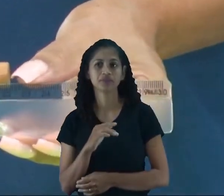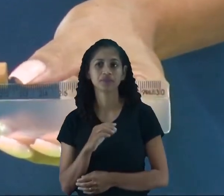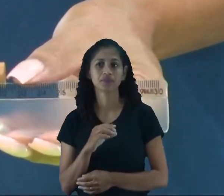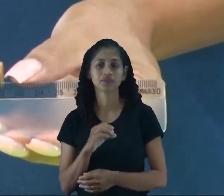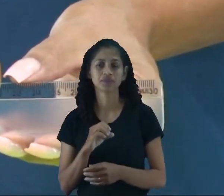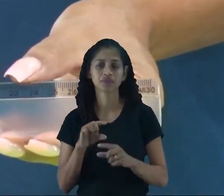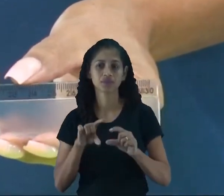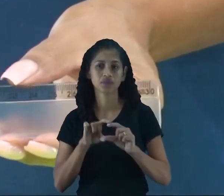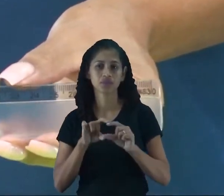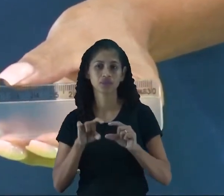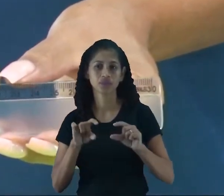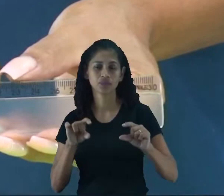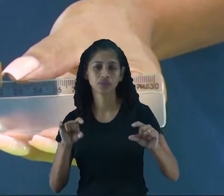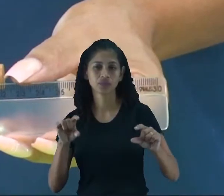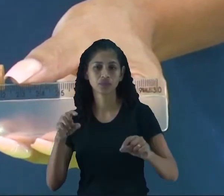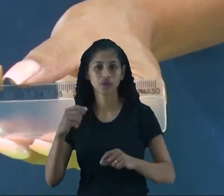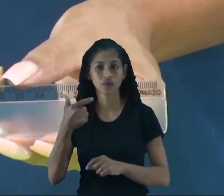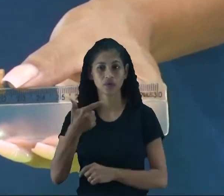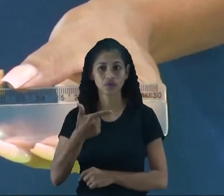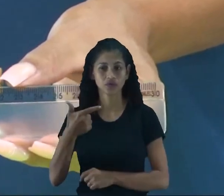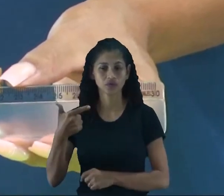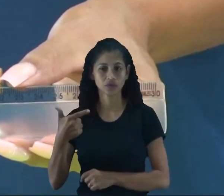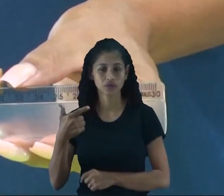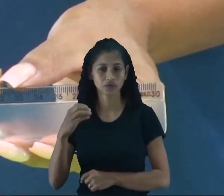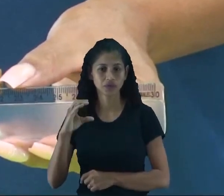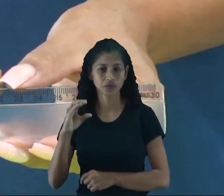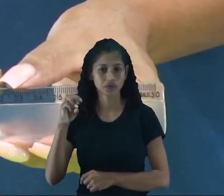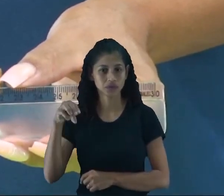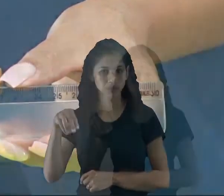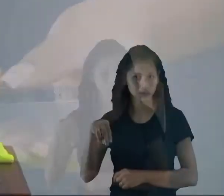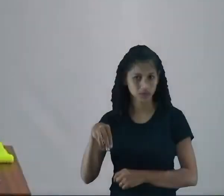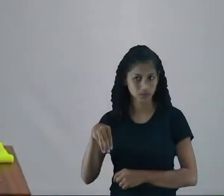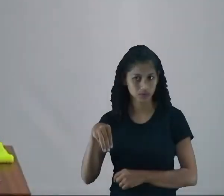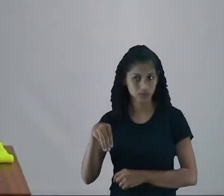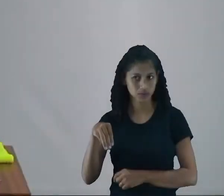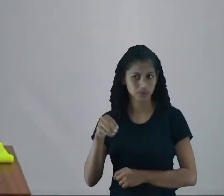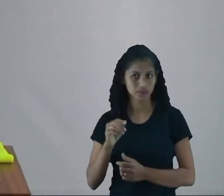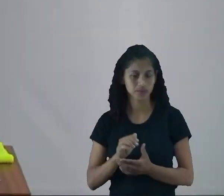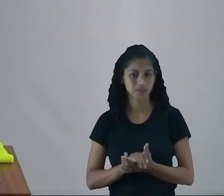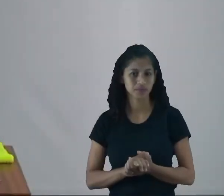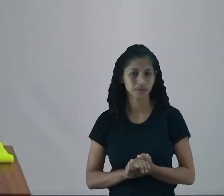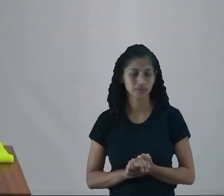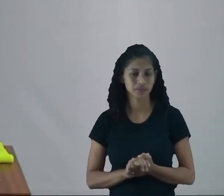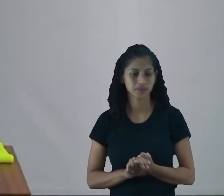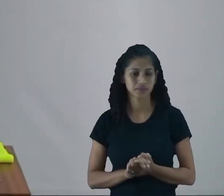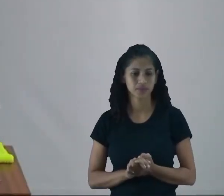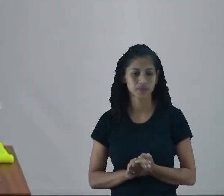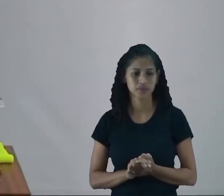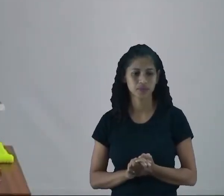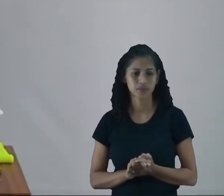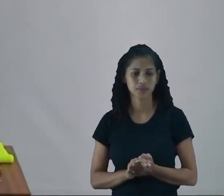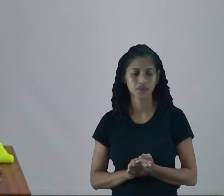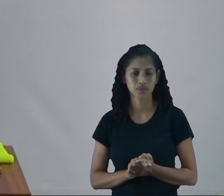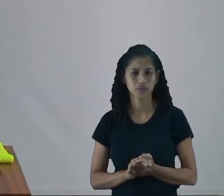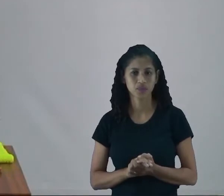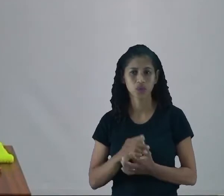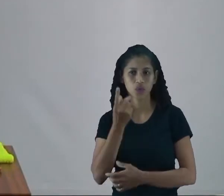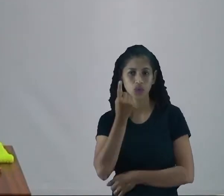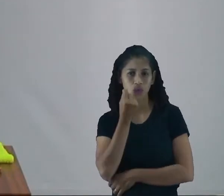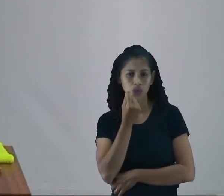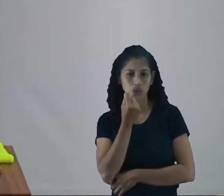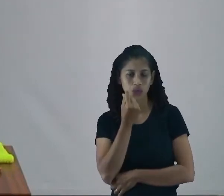centímetros, certinho? Esse lápis aqui também